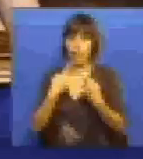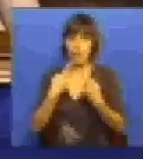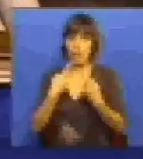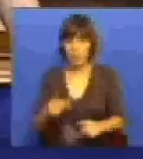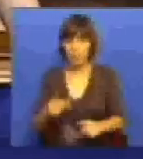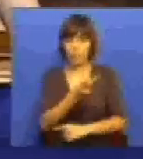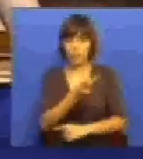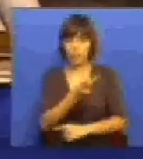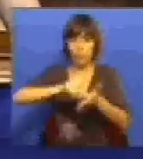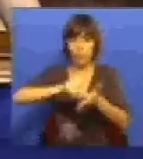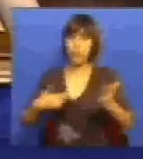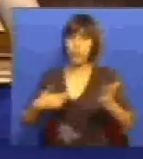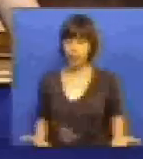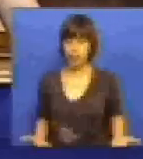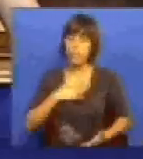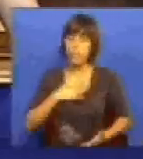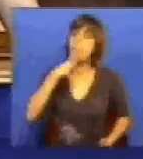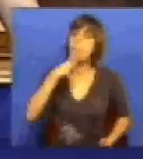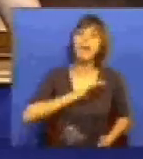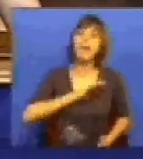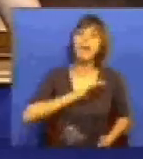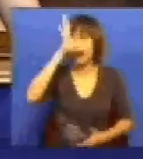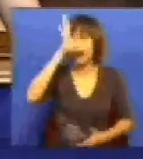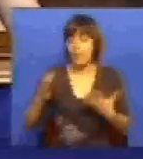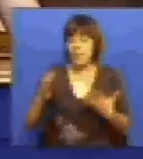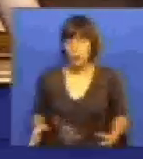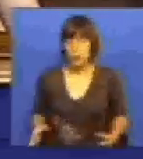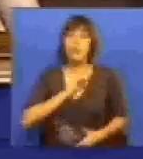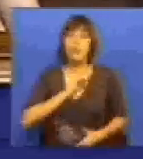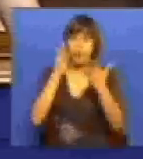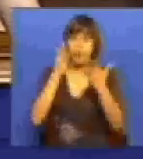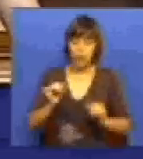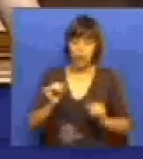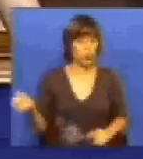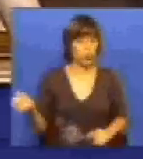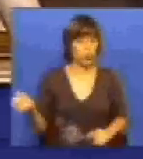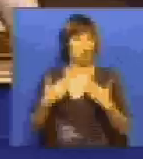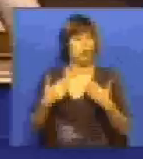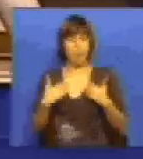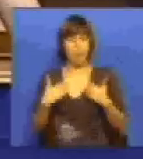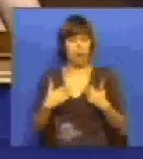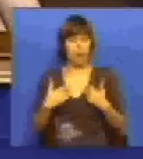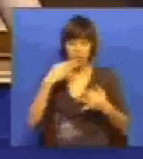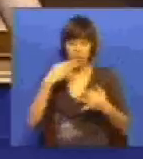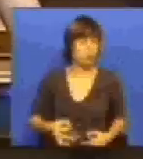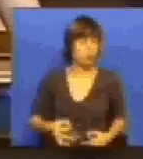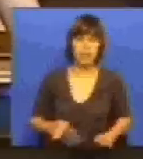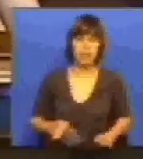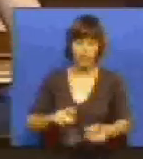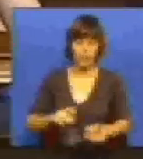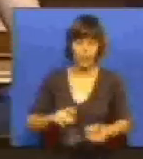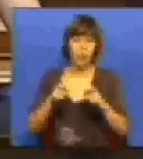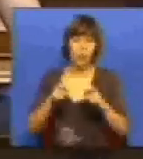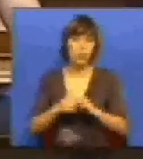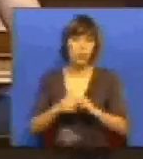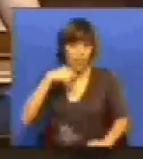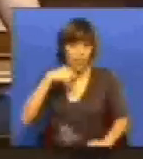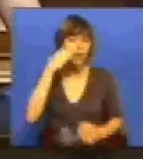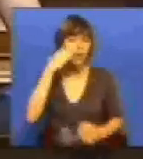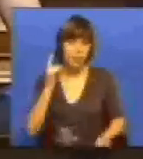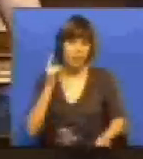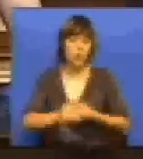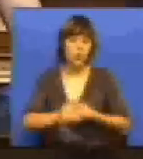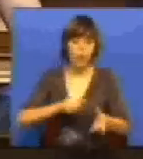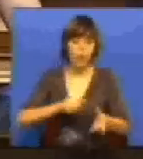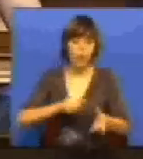entre os dois projetos. E eu queria lhe dizer, Sr. Ministro, são os senhores e não nós que não levam a sério o problema da crise daquilo